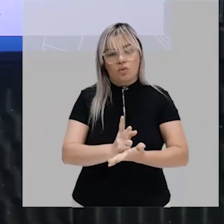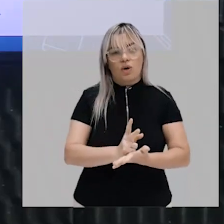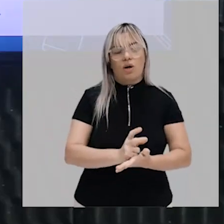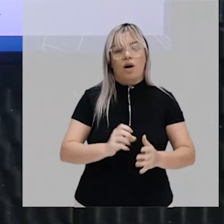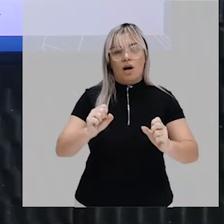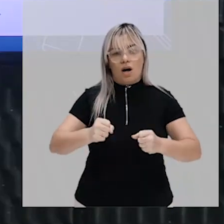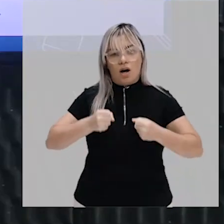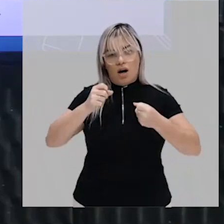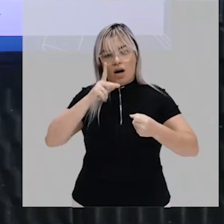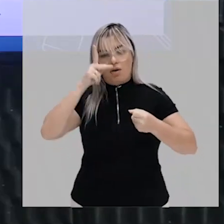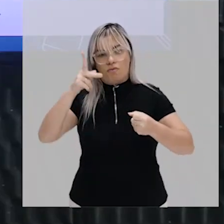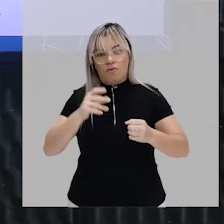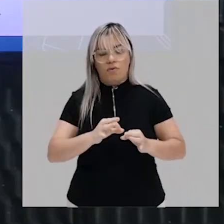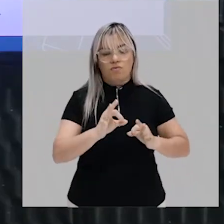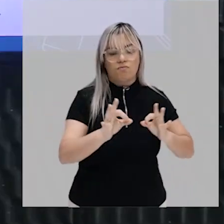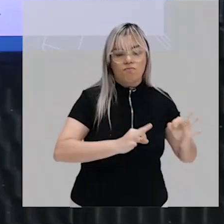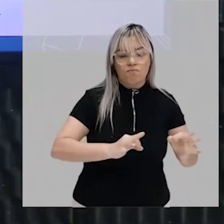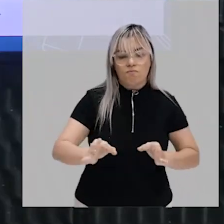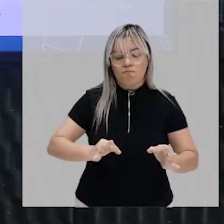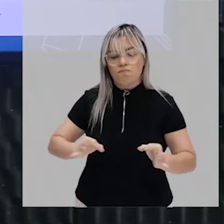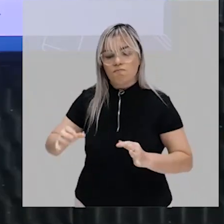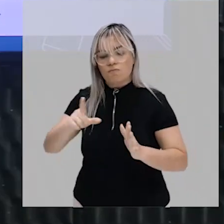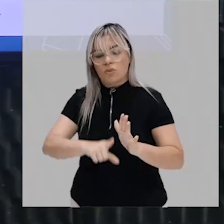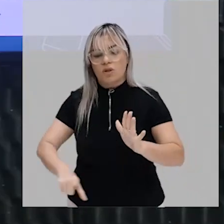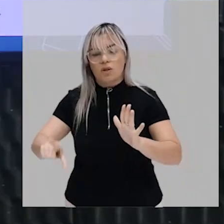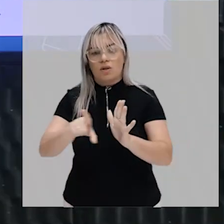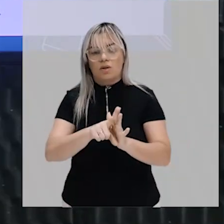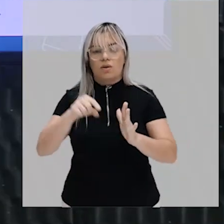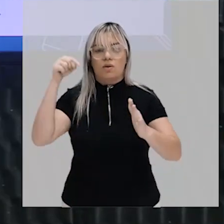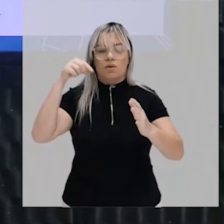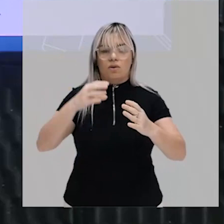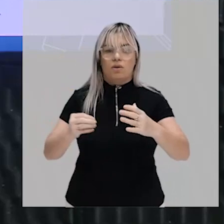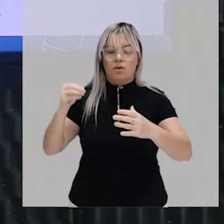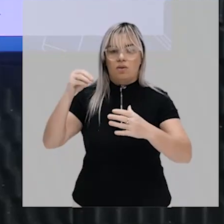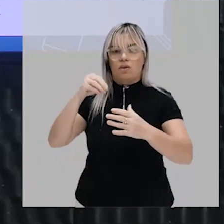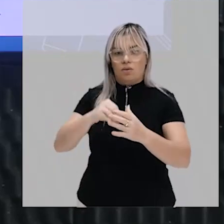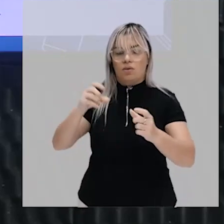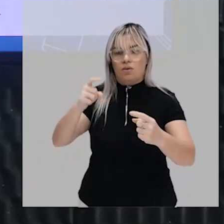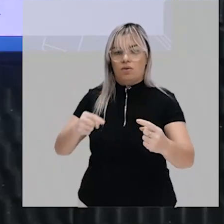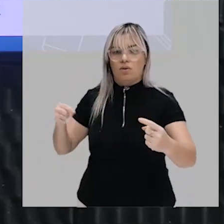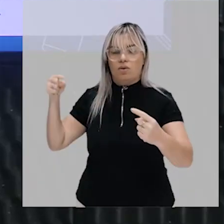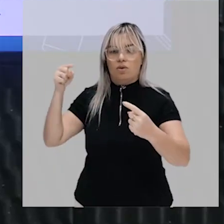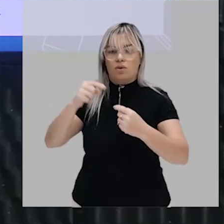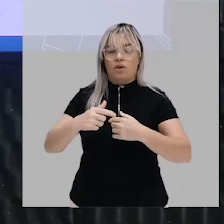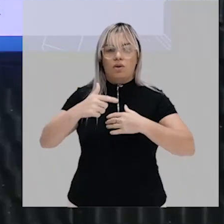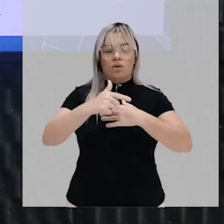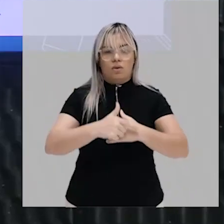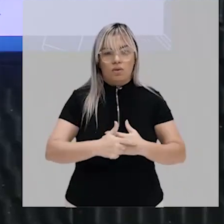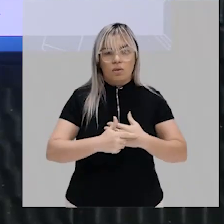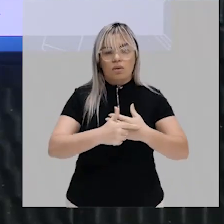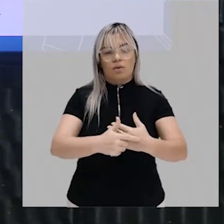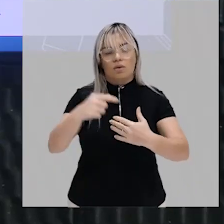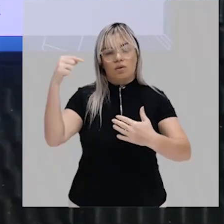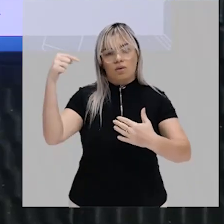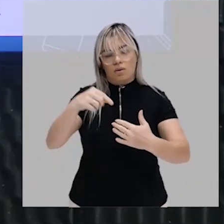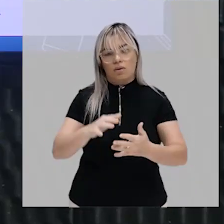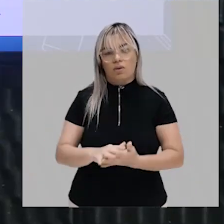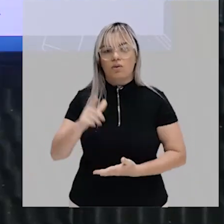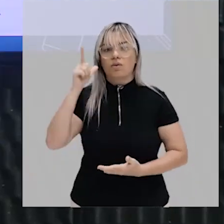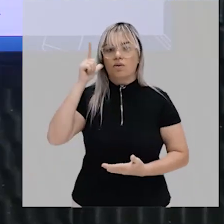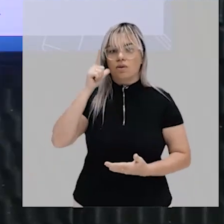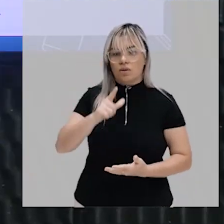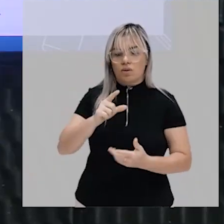dentro da legitimidade ele está exercendo o seu papel de garantir ou tentar